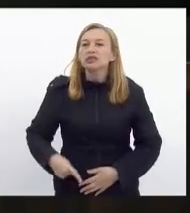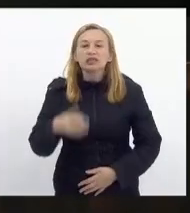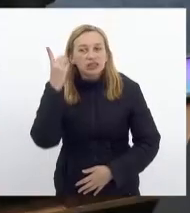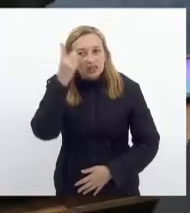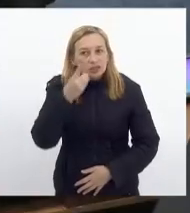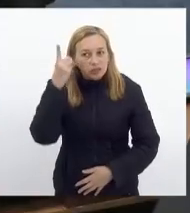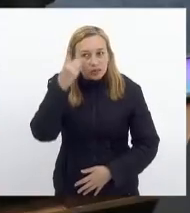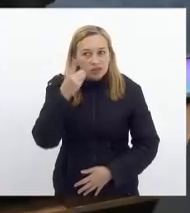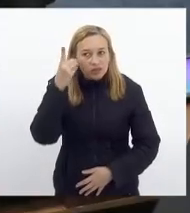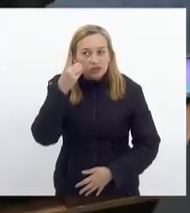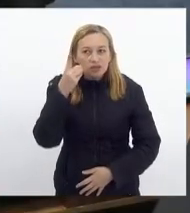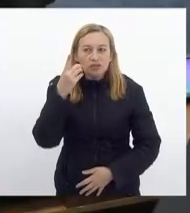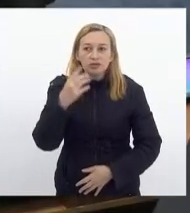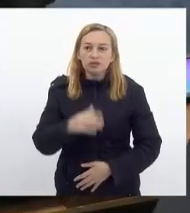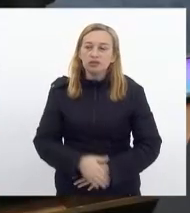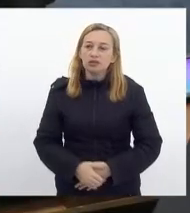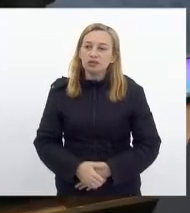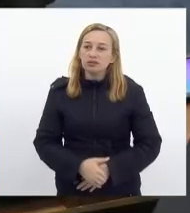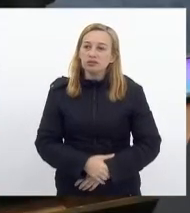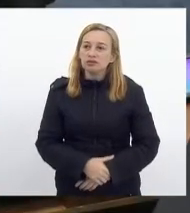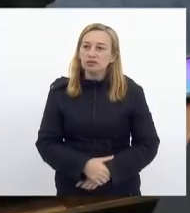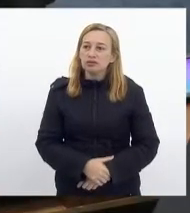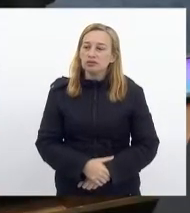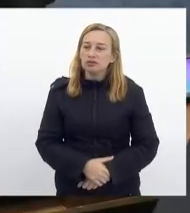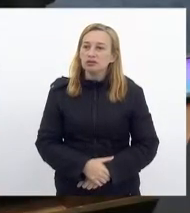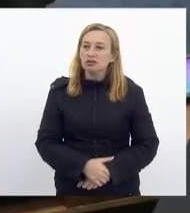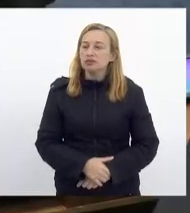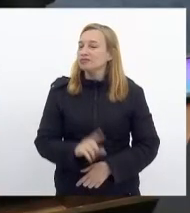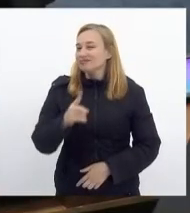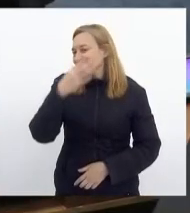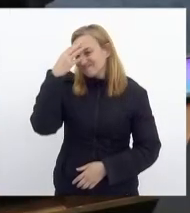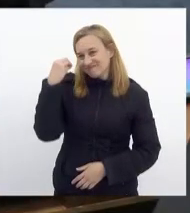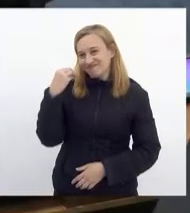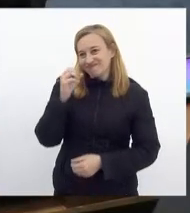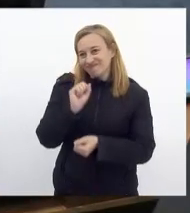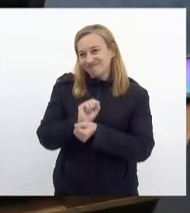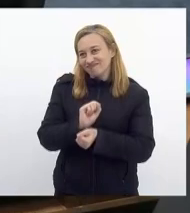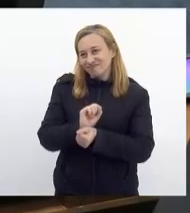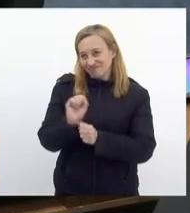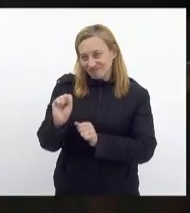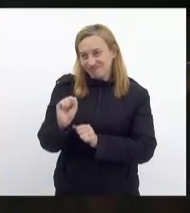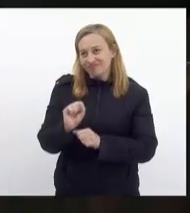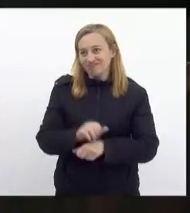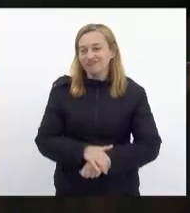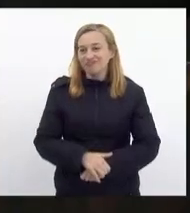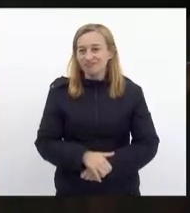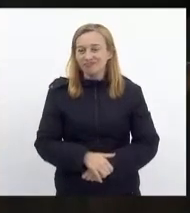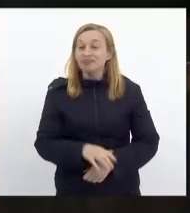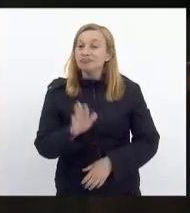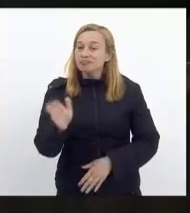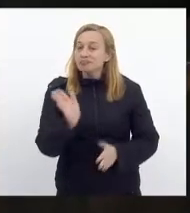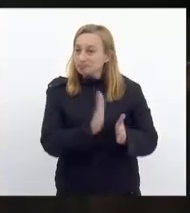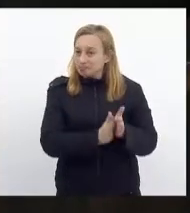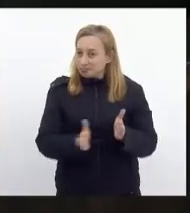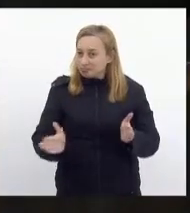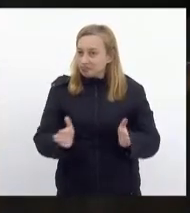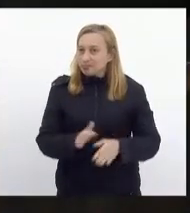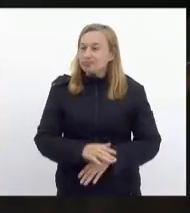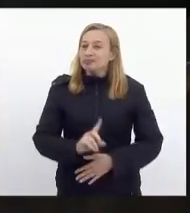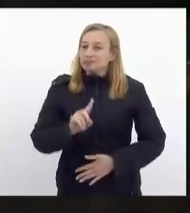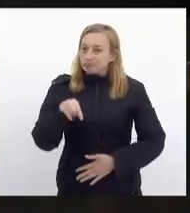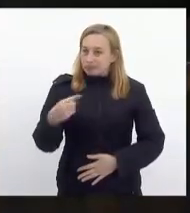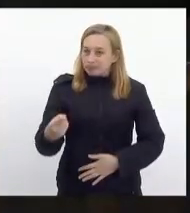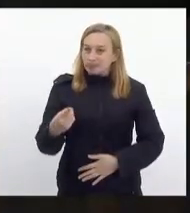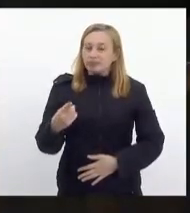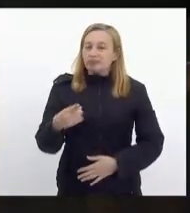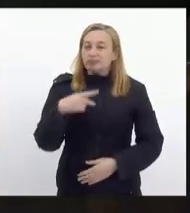Para declaração de voto, presidente, ajudo. Não, esqueci, não. Está aqui as declarações. Eu vou abrir aqui pela ordem. E logo em